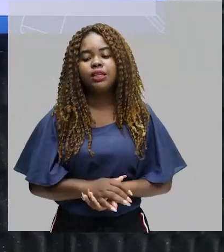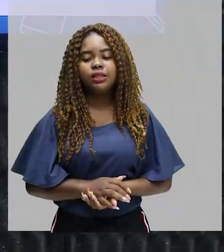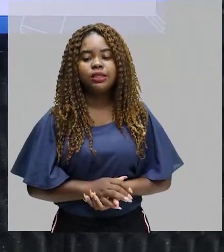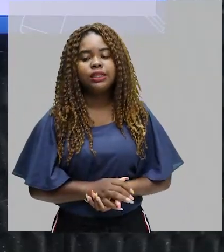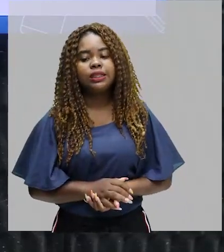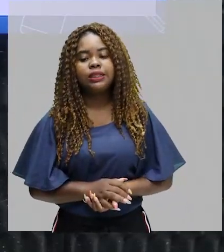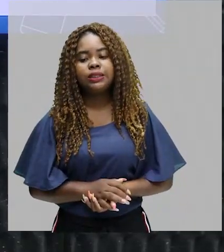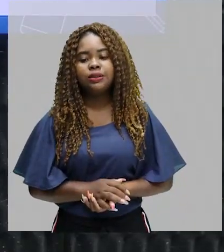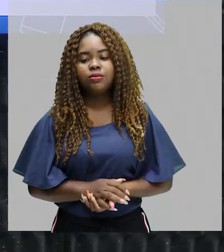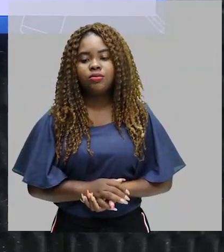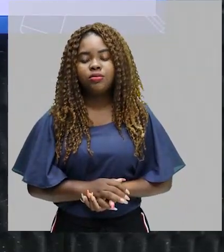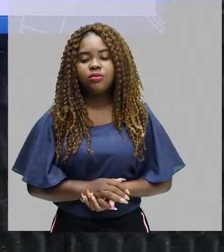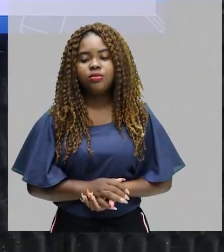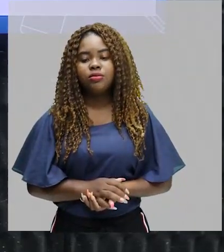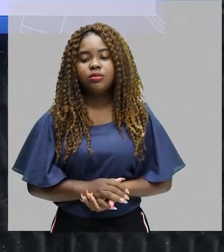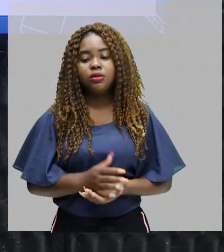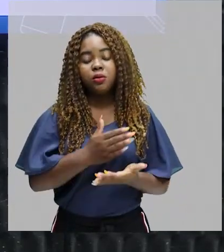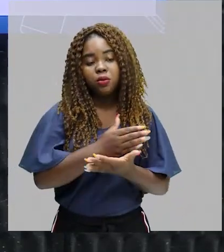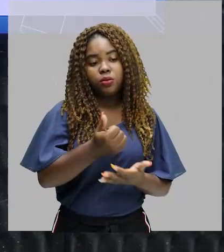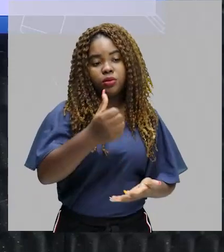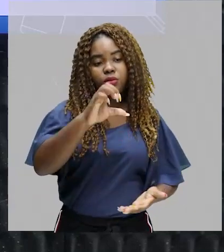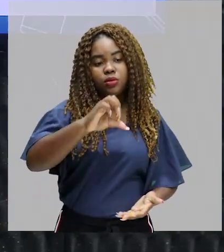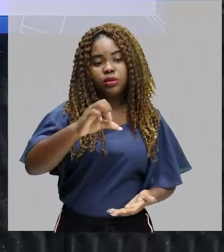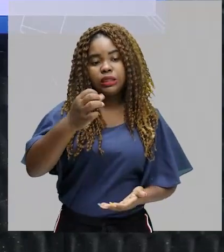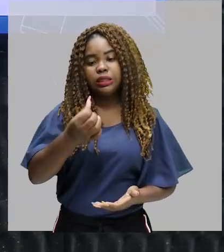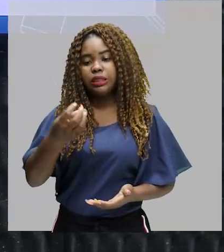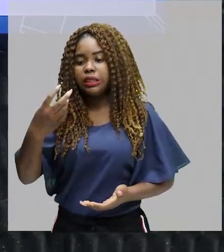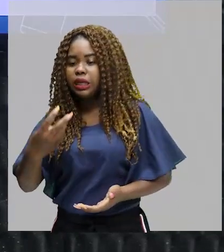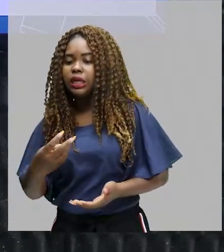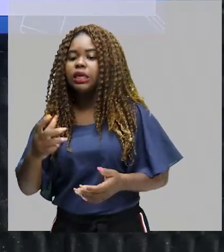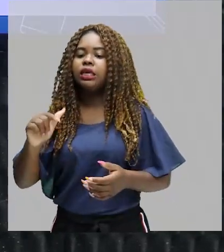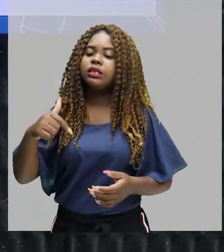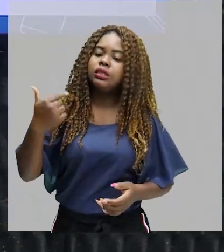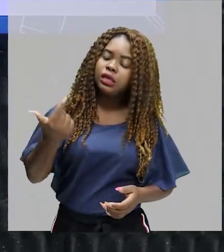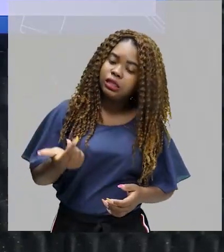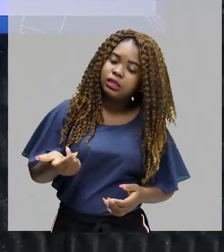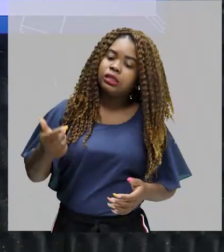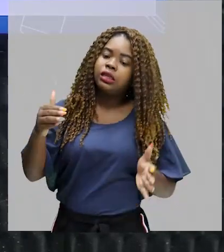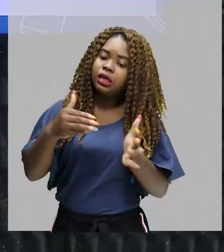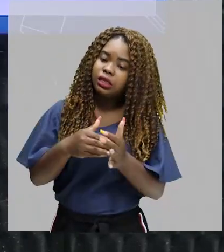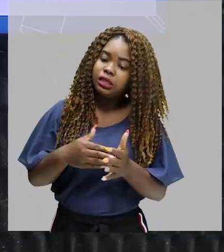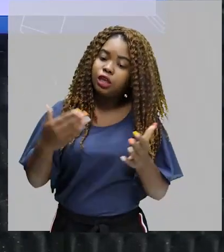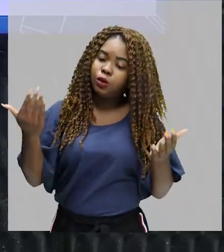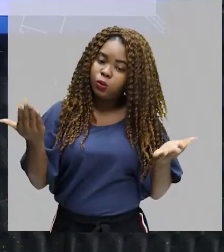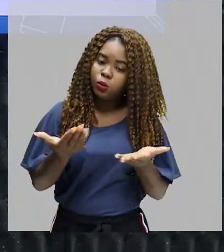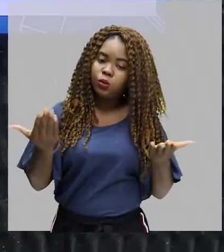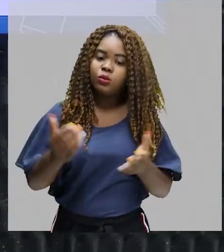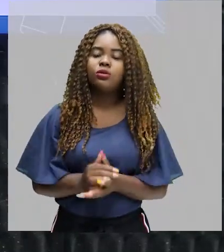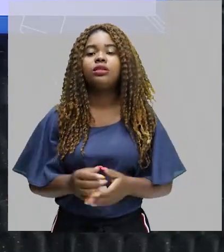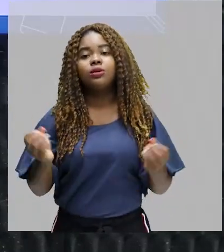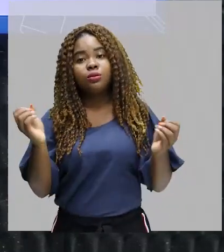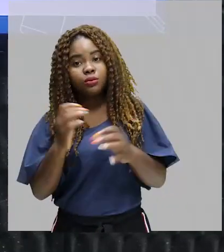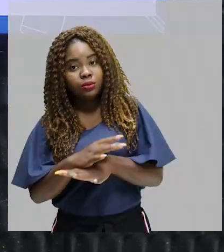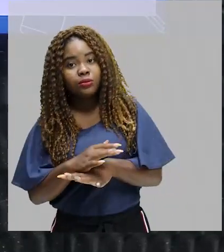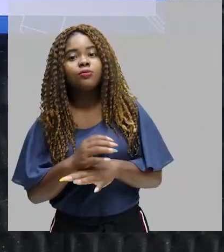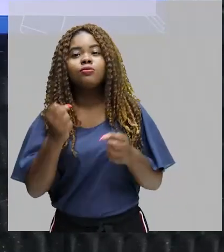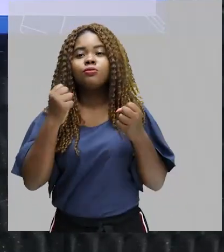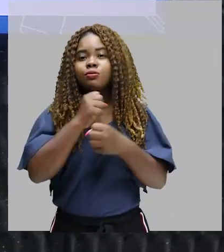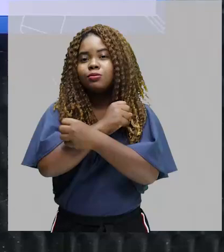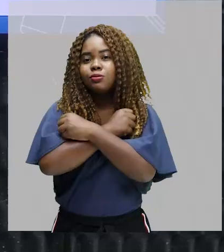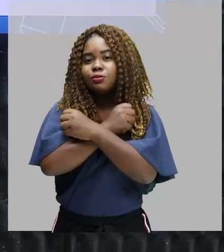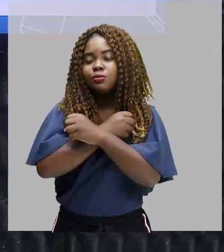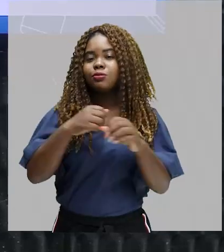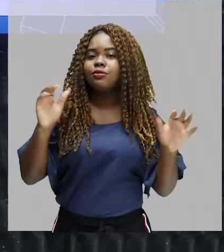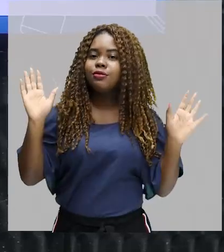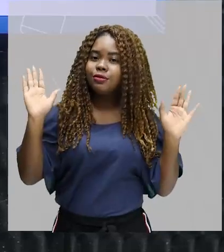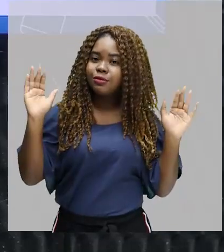a precinha aí que começou em 1963, 1961 e toda a evolução até hoje. Então é isso, turma. Aguardo vocês